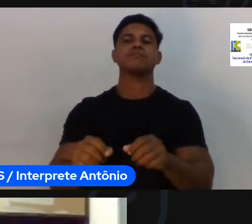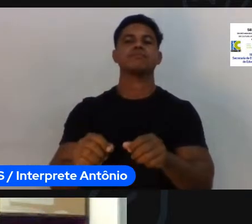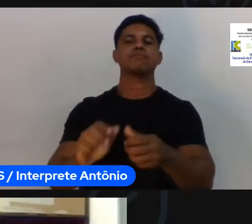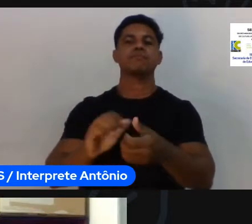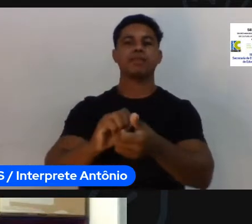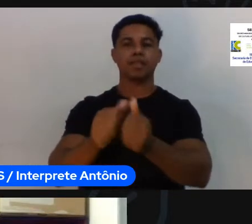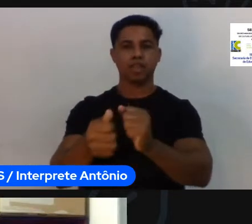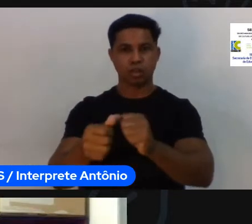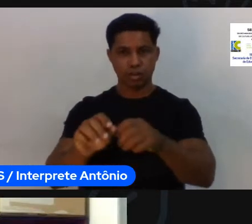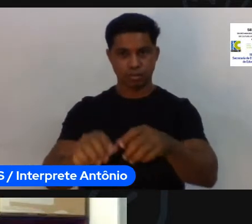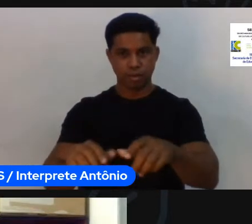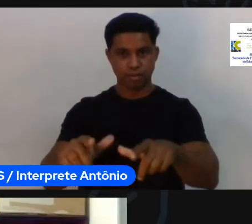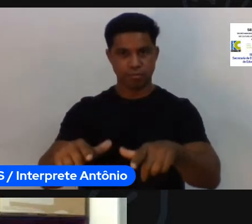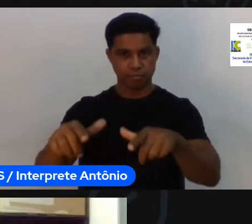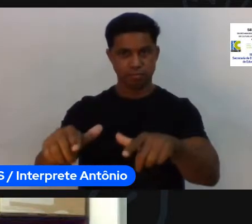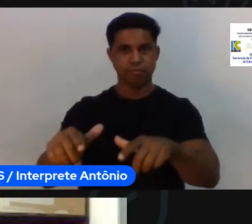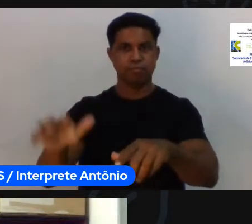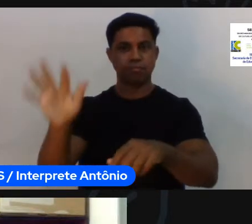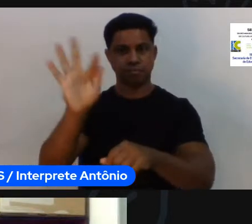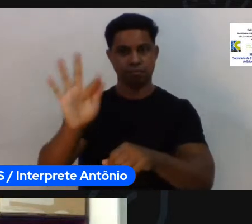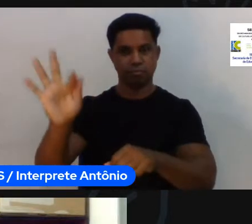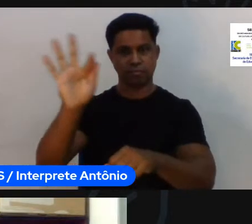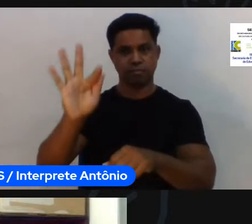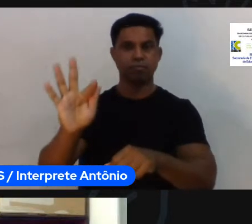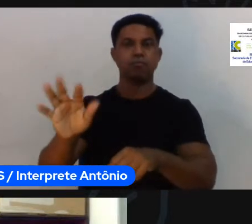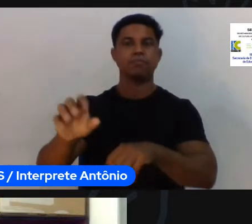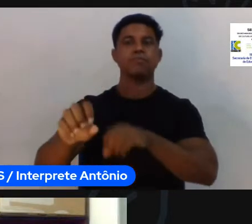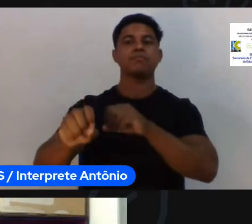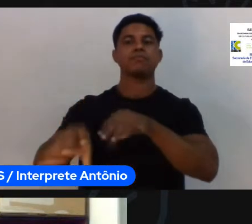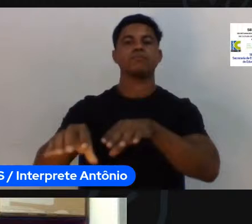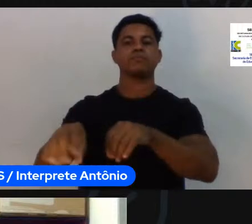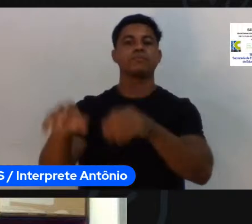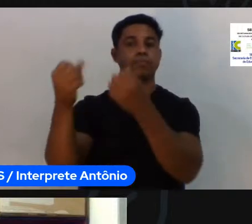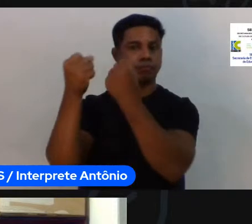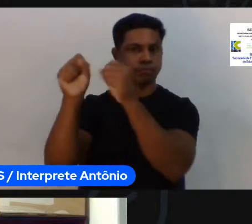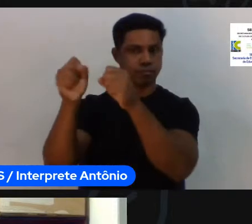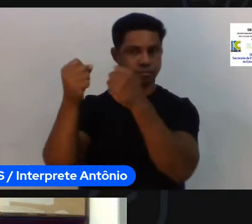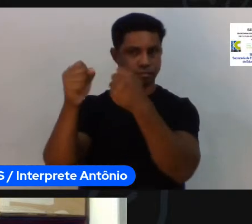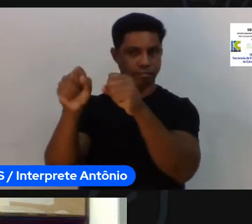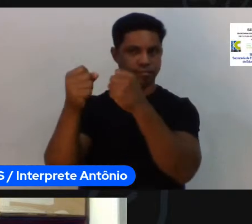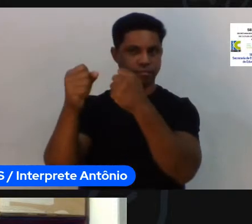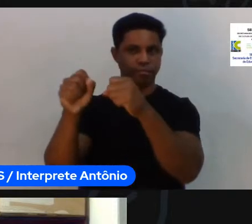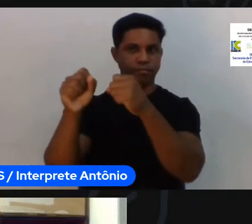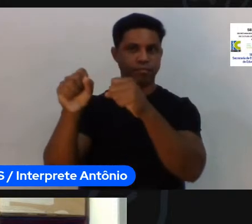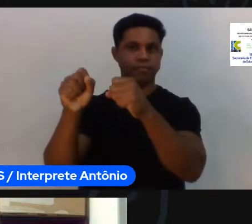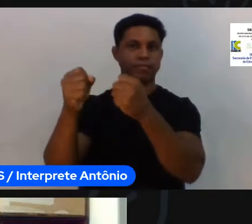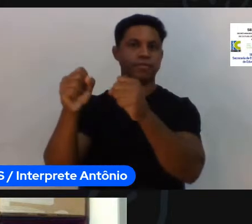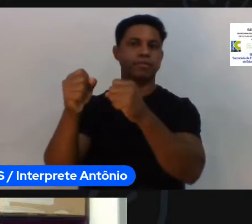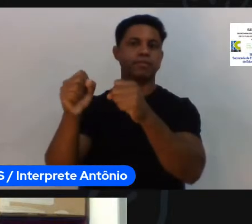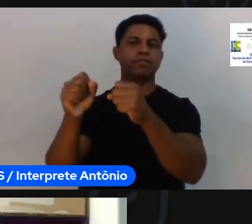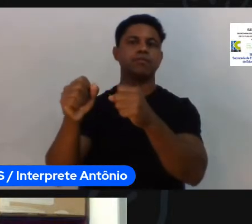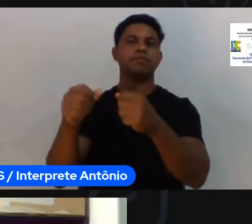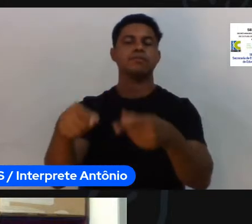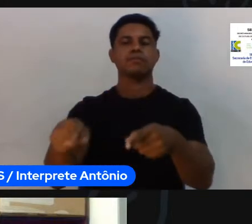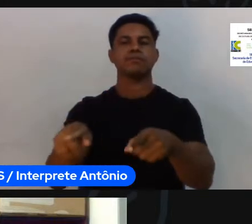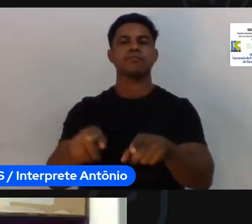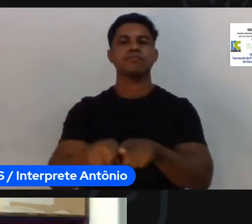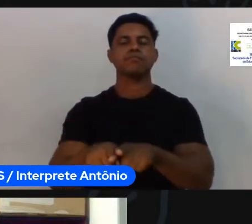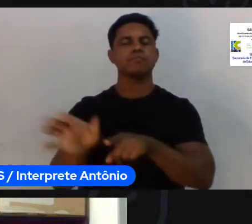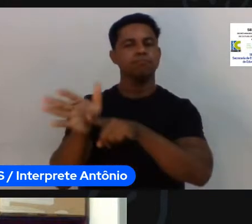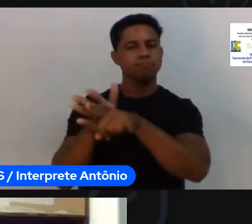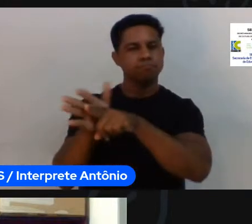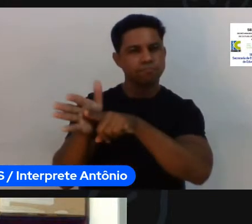da Faculdade de Educação Física da Universidade Estadual de Campinas. As suas pesquisas são centradas na